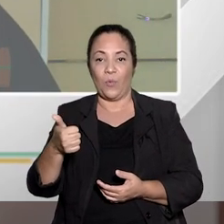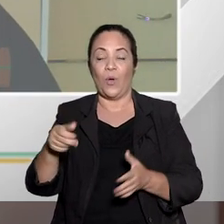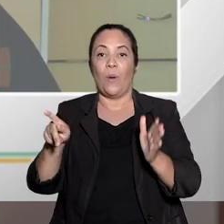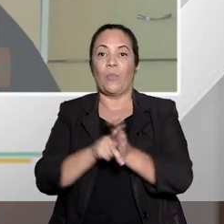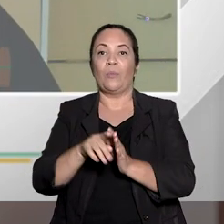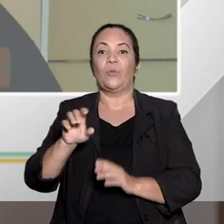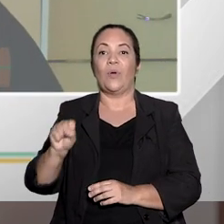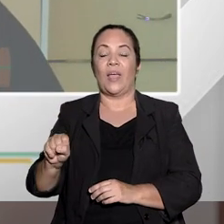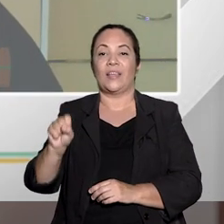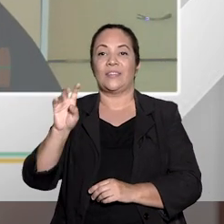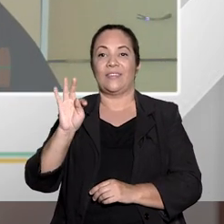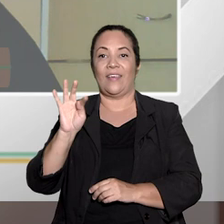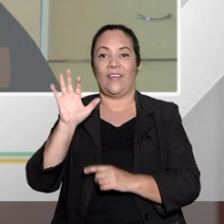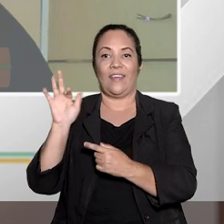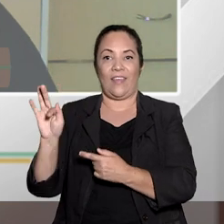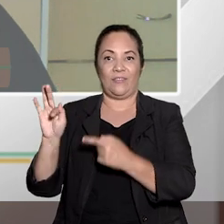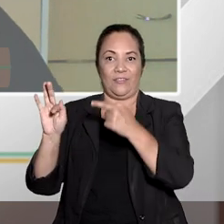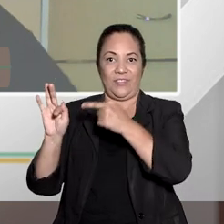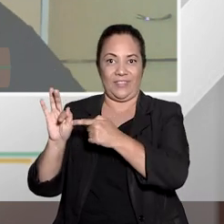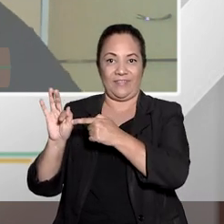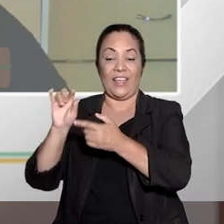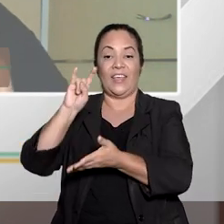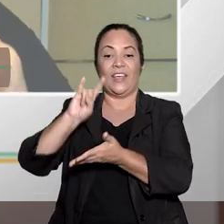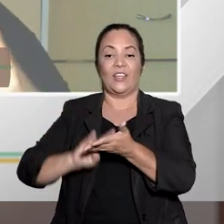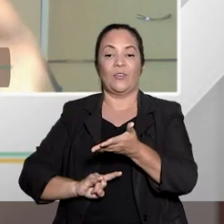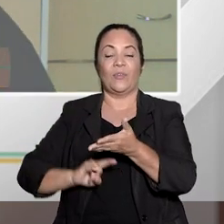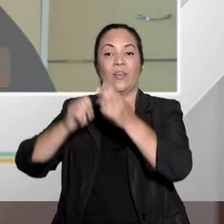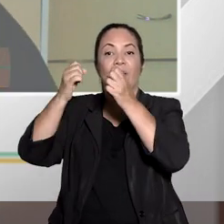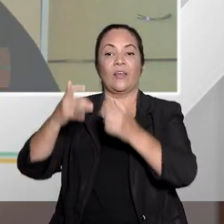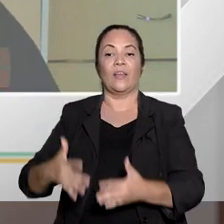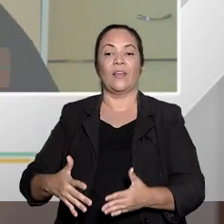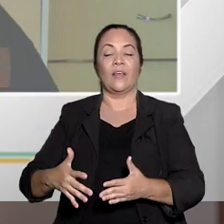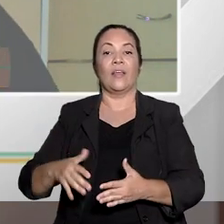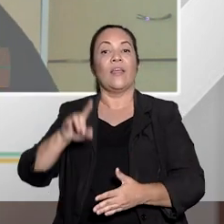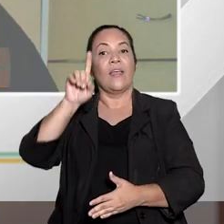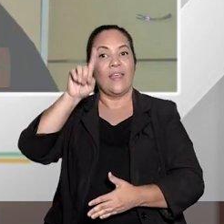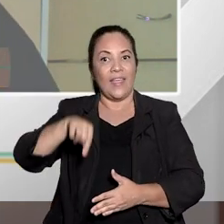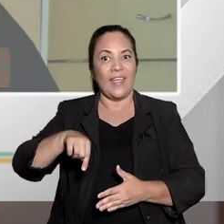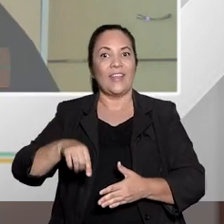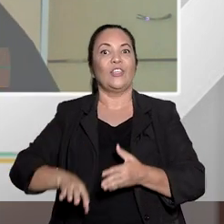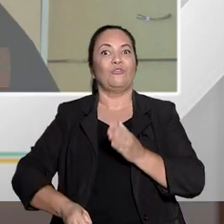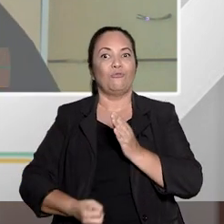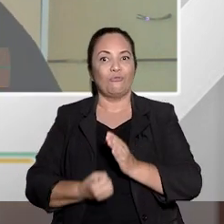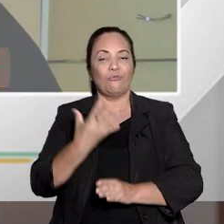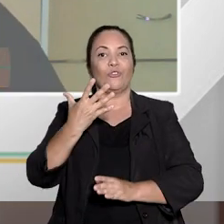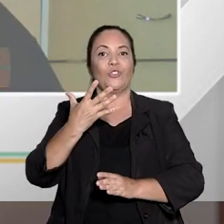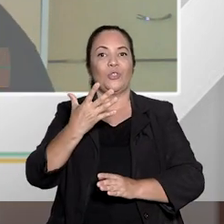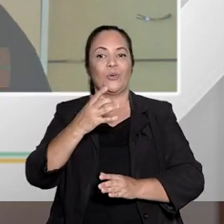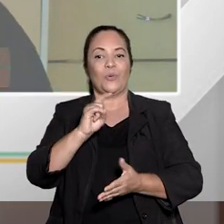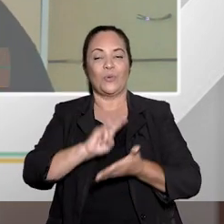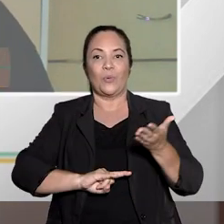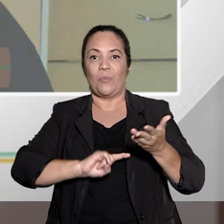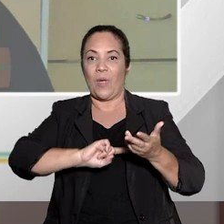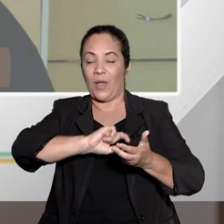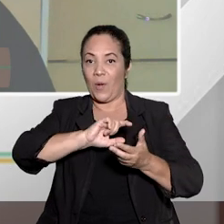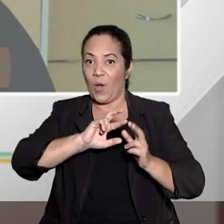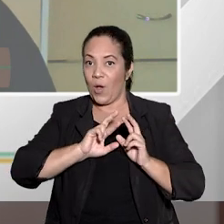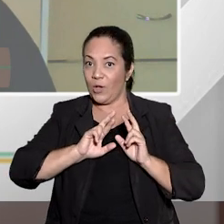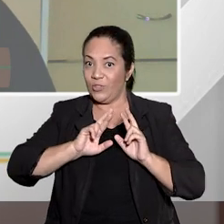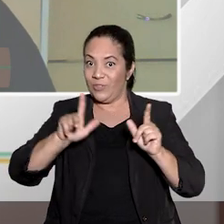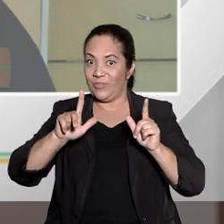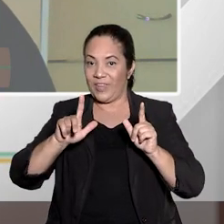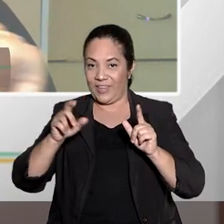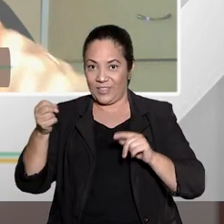STF agora, que ele inclusive foi o responsável por uma mudança legislativa. Foi um habeas corpus,